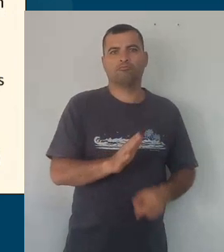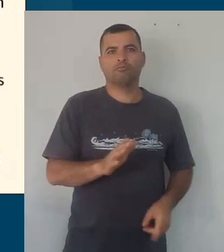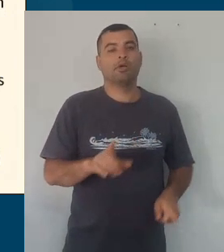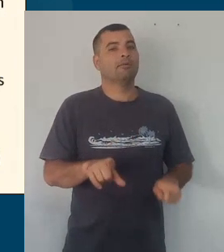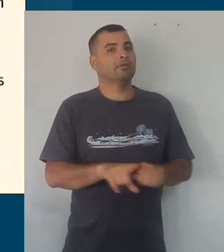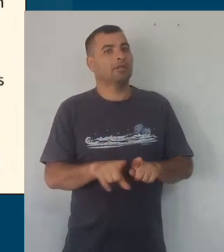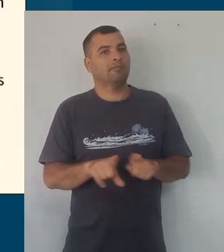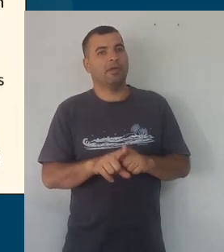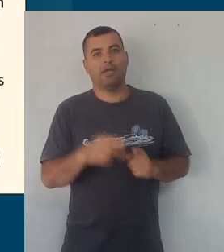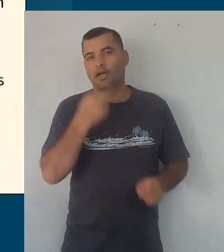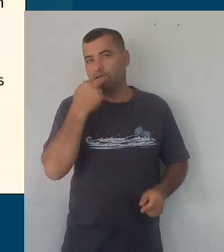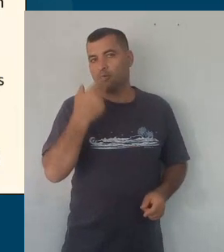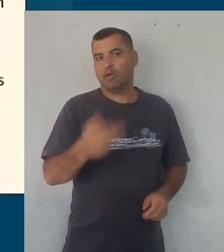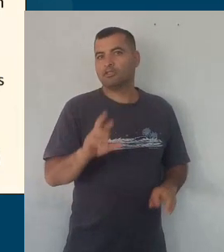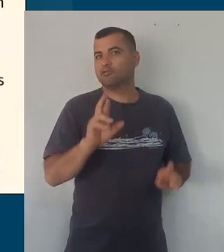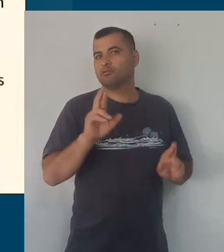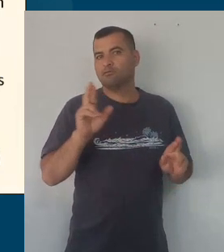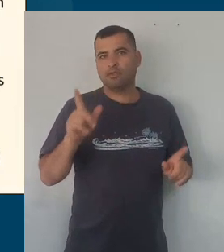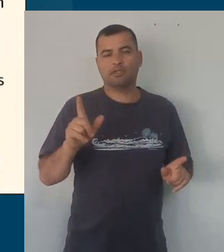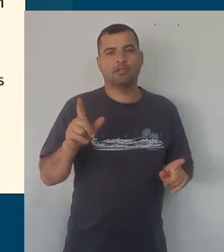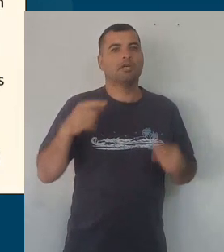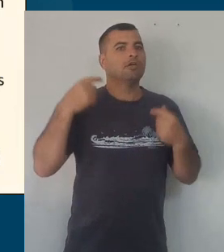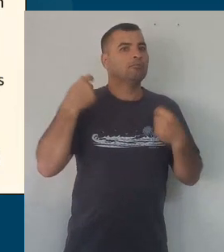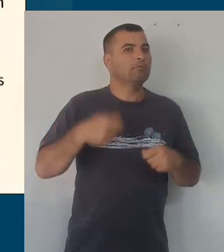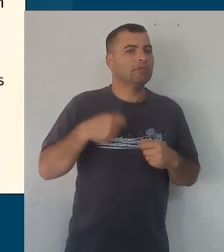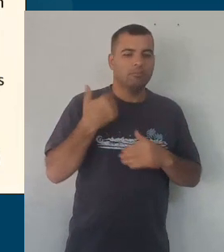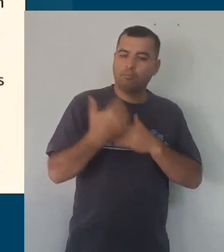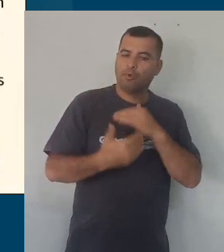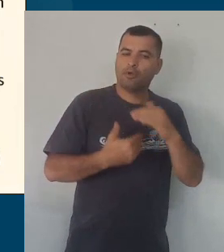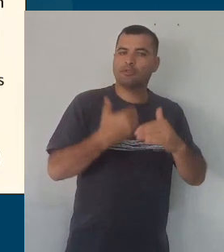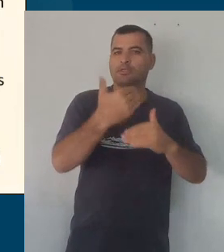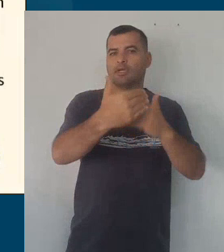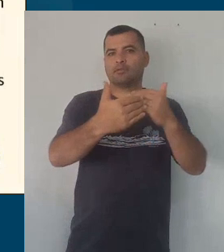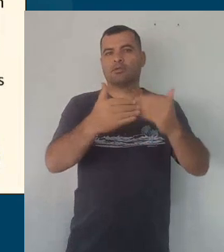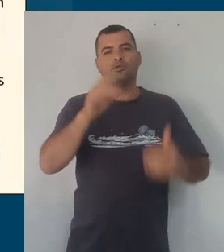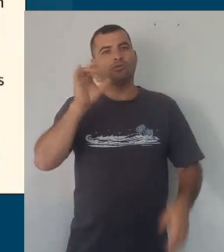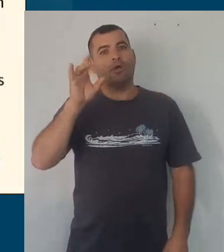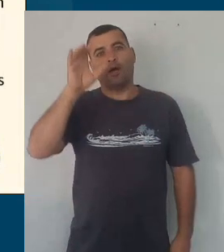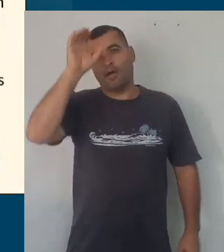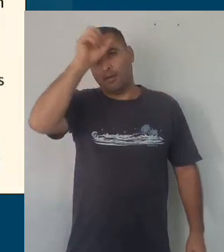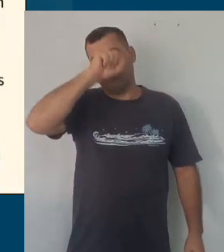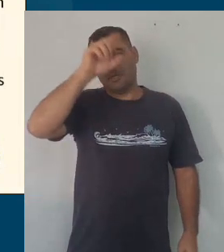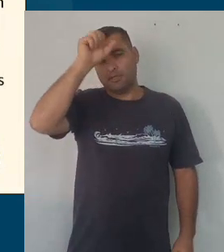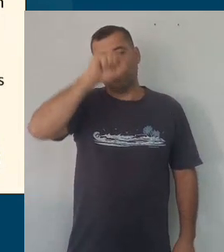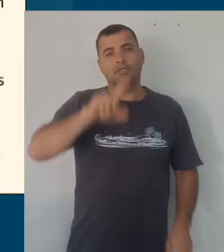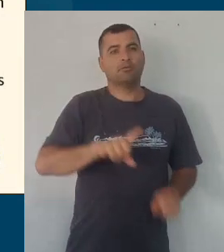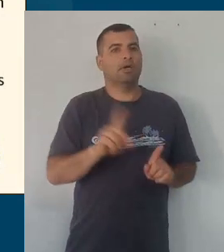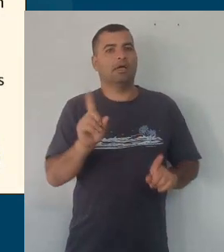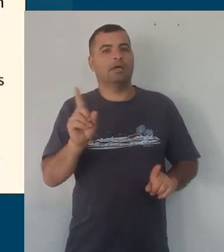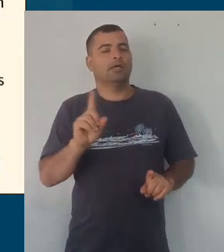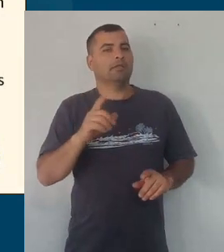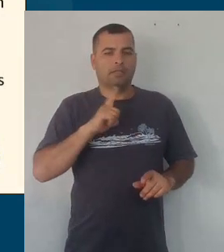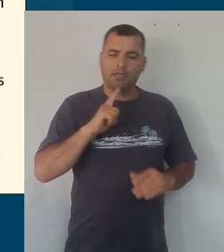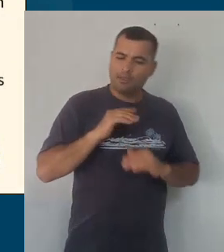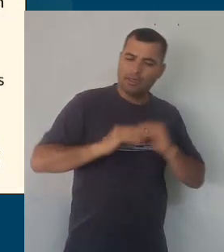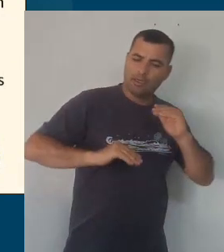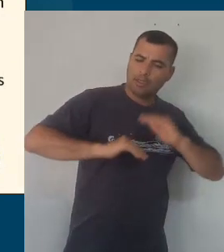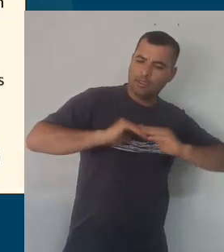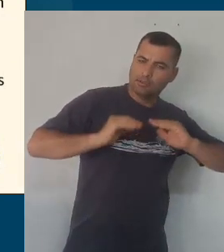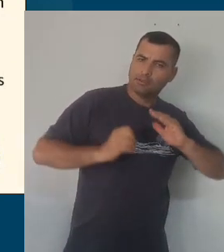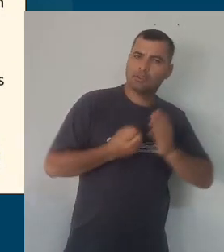também de uma linguagem e, como toda linguagem, ela deve ser um processo também, não apenas de aprendizagem, mas de criação.